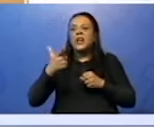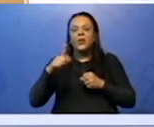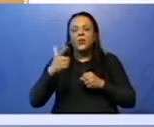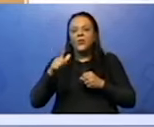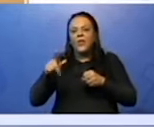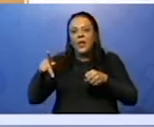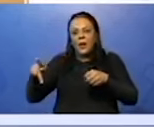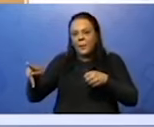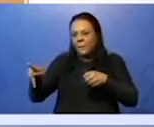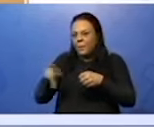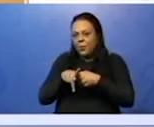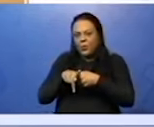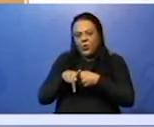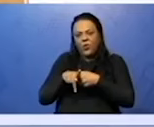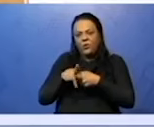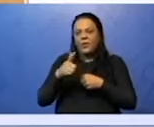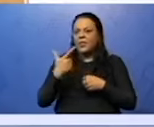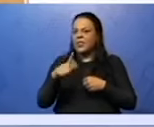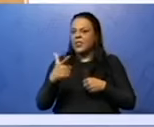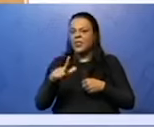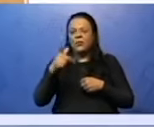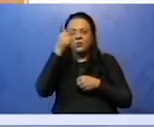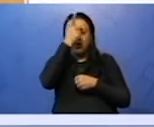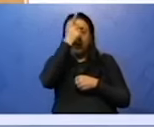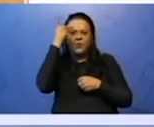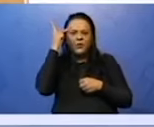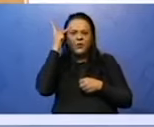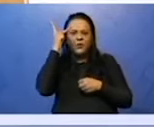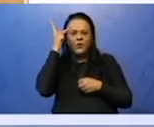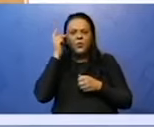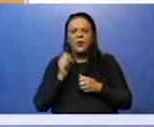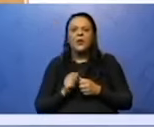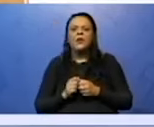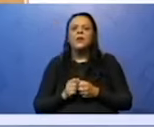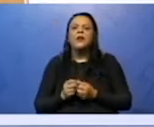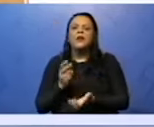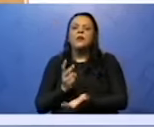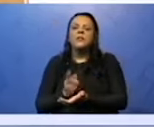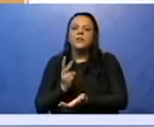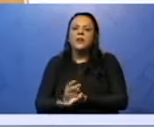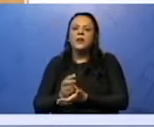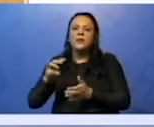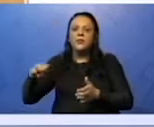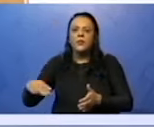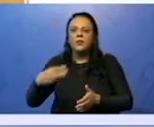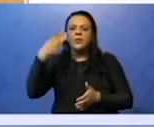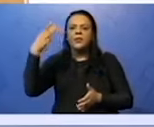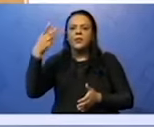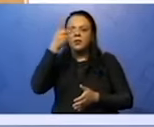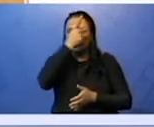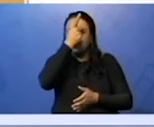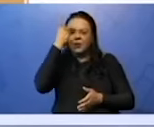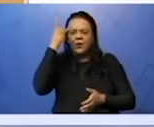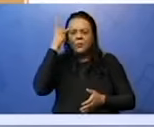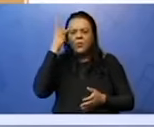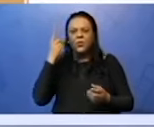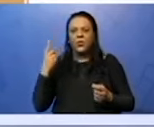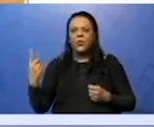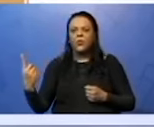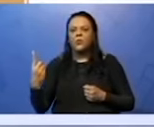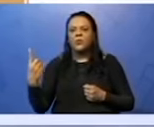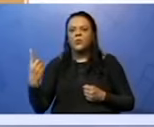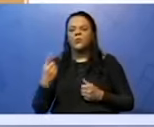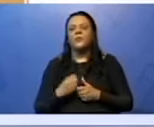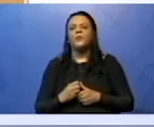atribuídos a nenhuma pessoa. Eles vão estar sempre na terceira pessoa do singular. Já pensaram sobre isso? Então, por exemplo, já